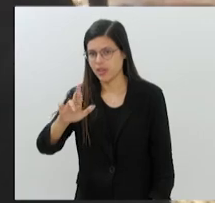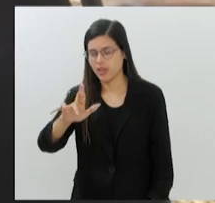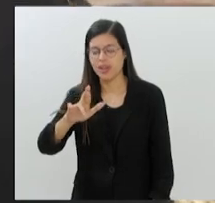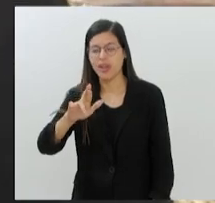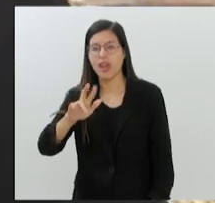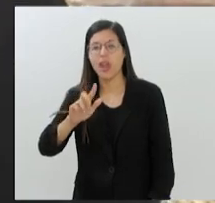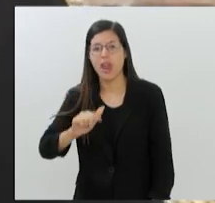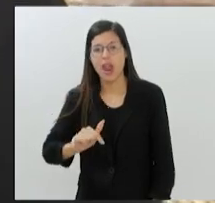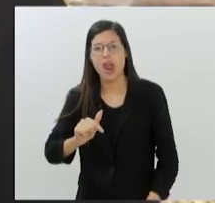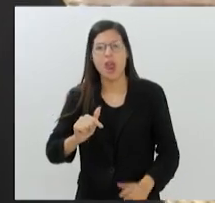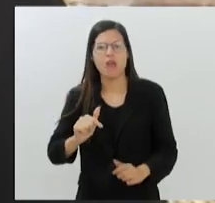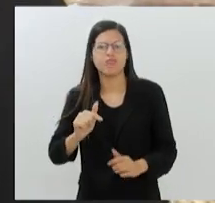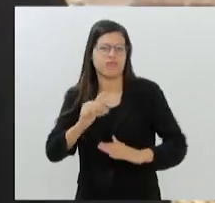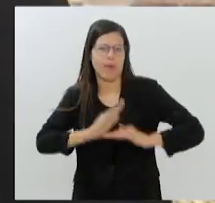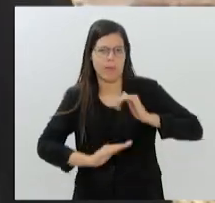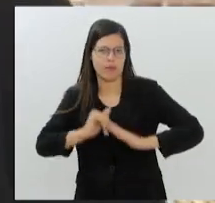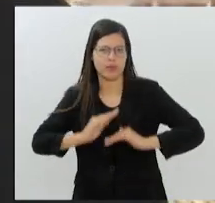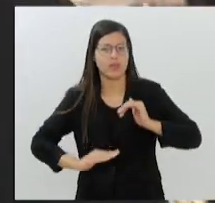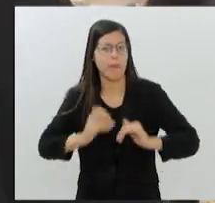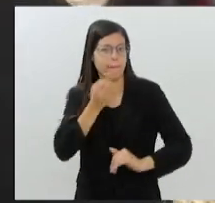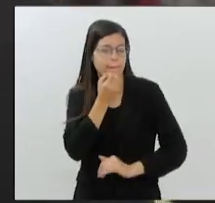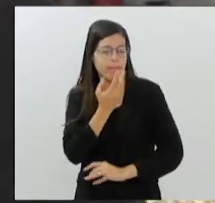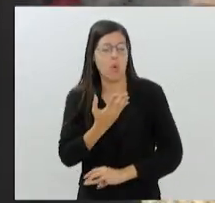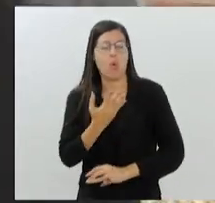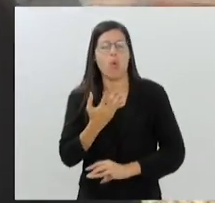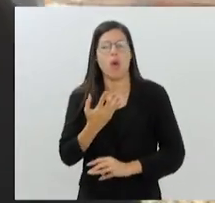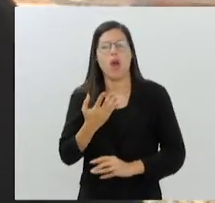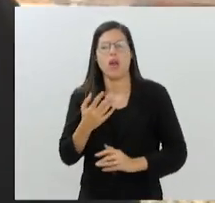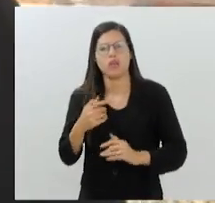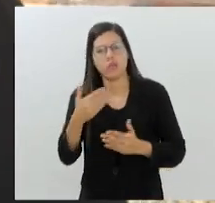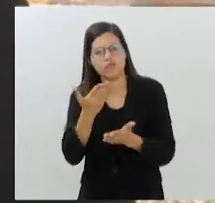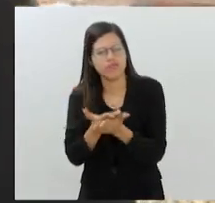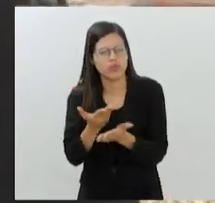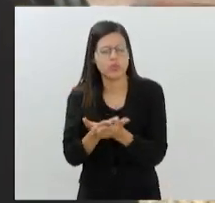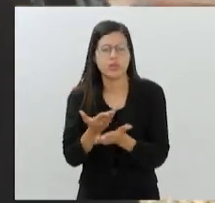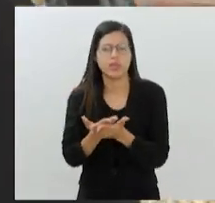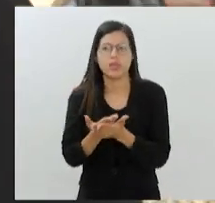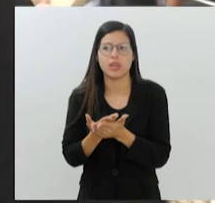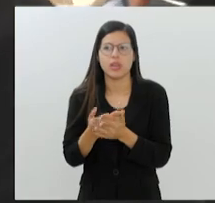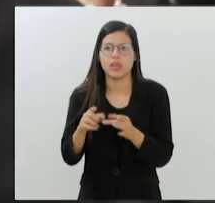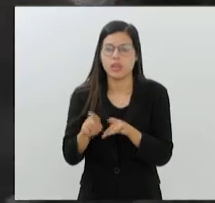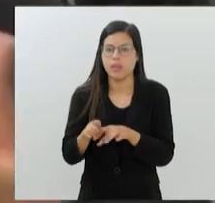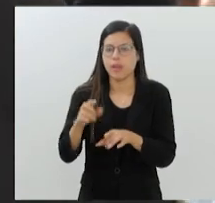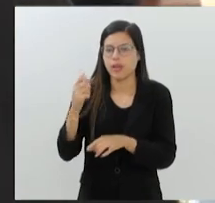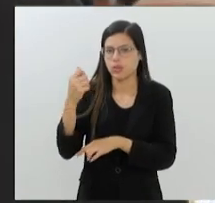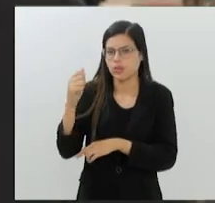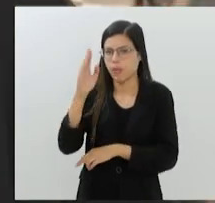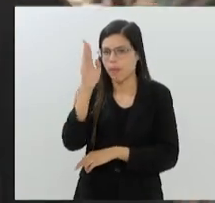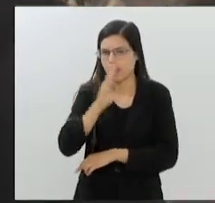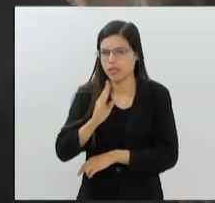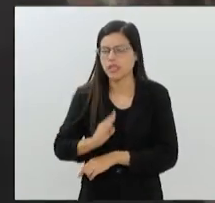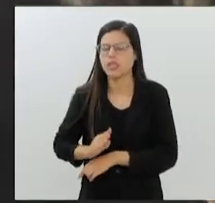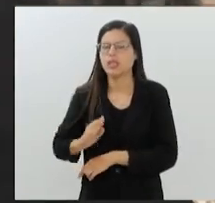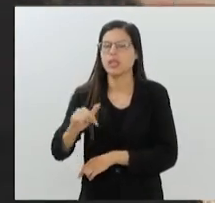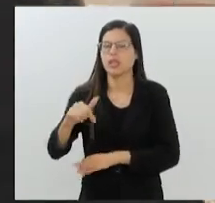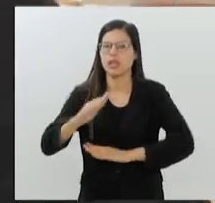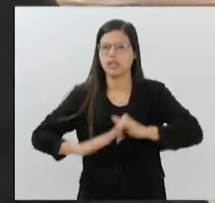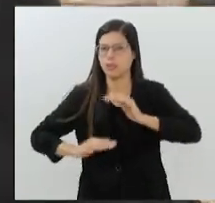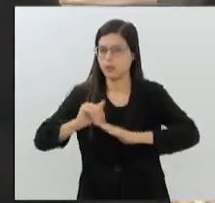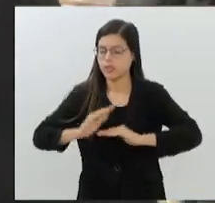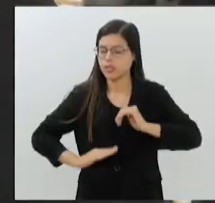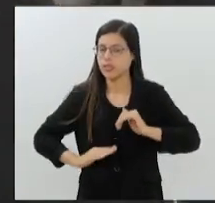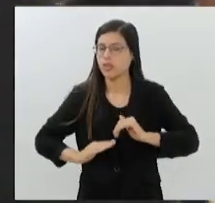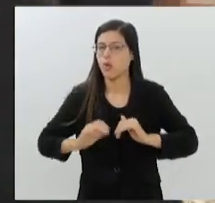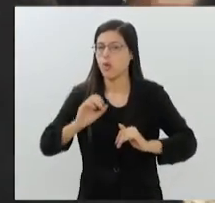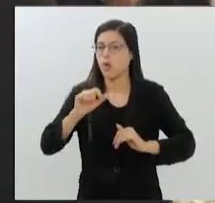promissor. E eu fui me especializar, estudei na Associação Brasileira de Sommeliers, estudei em outras escolas também. Sommelier